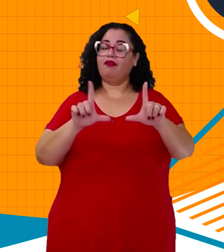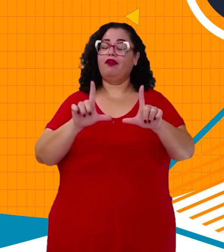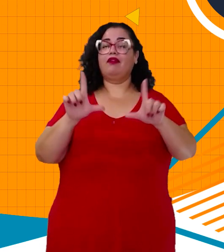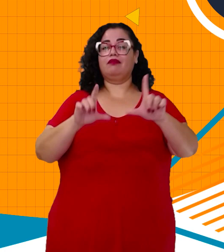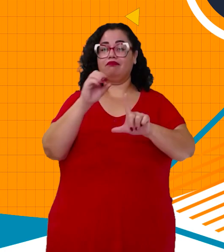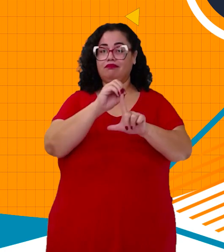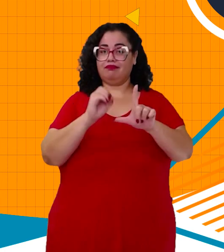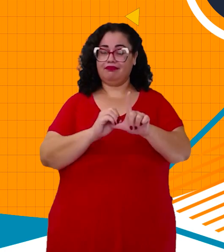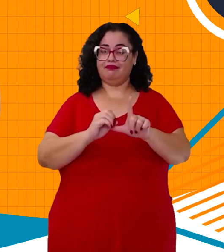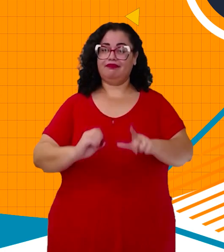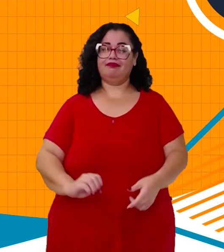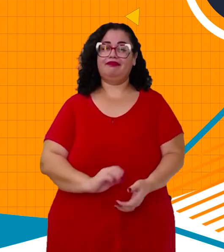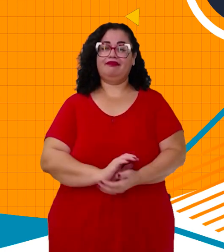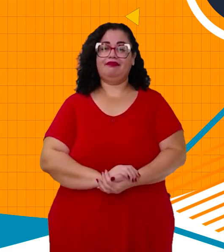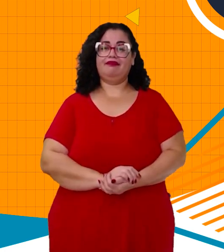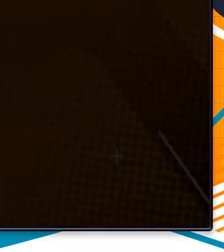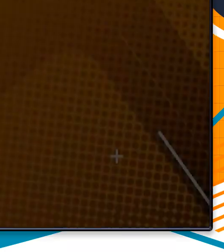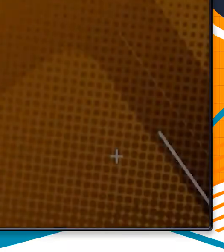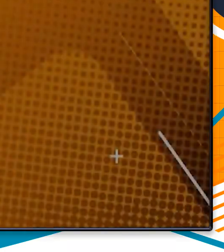TV na TV UFG.